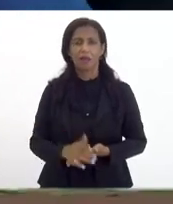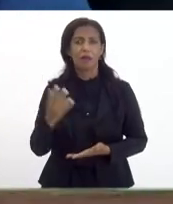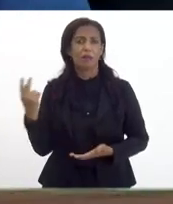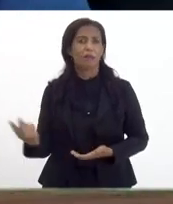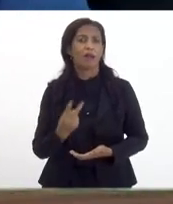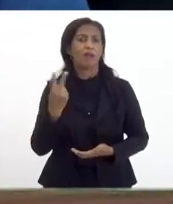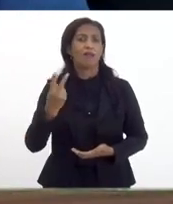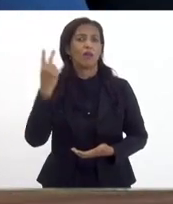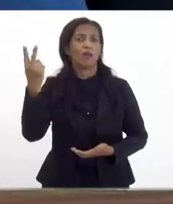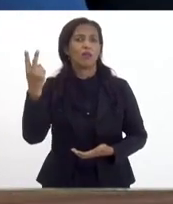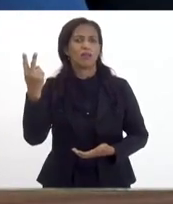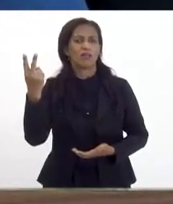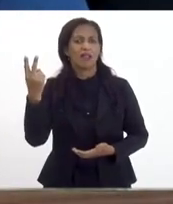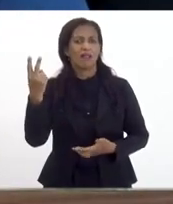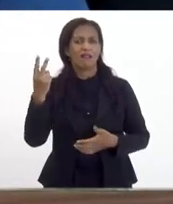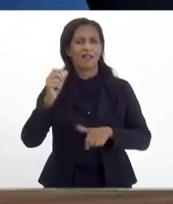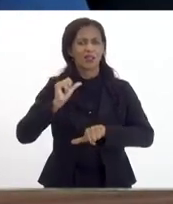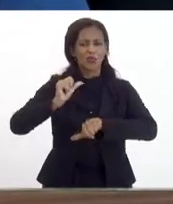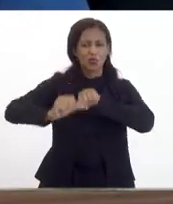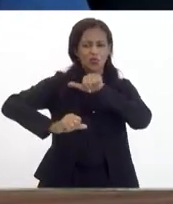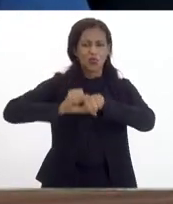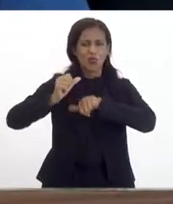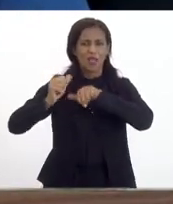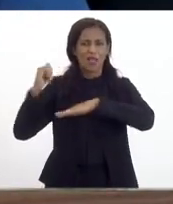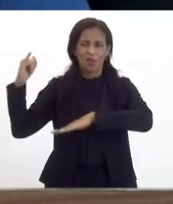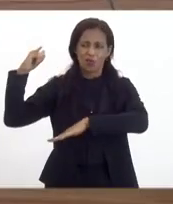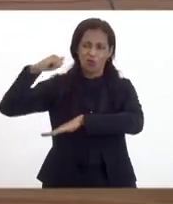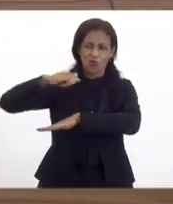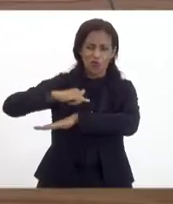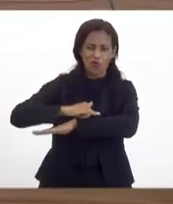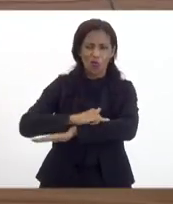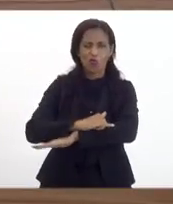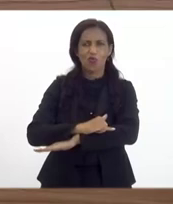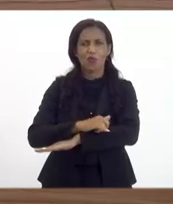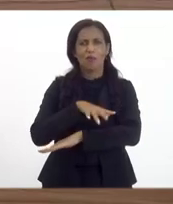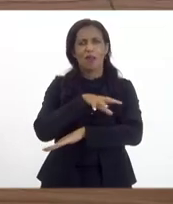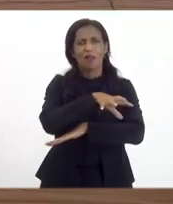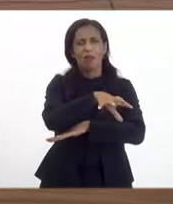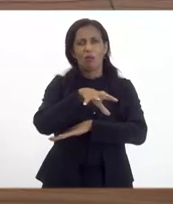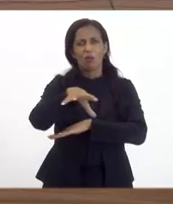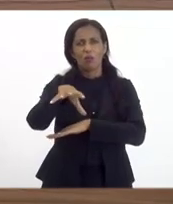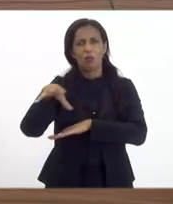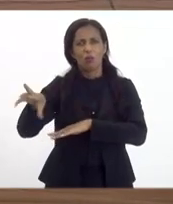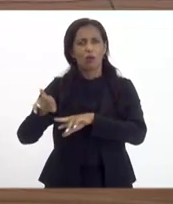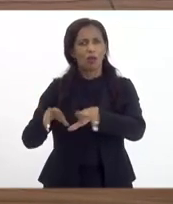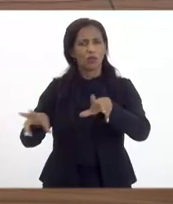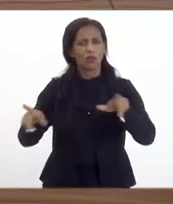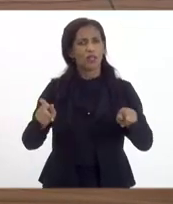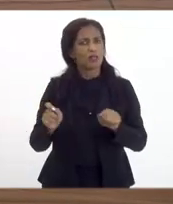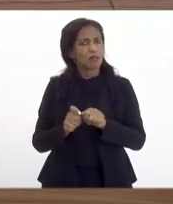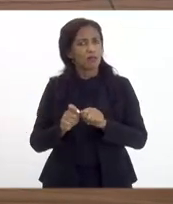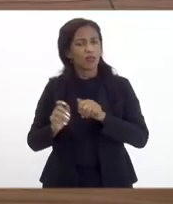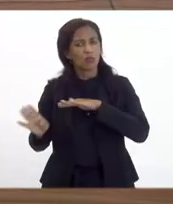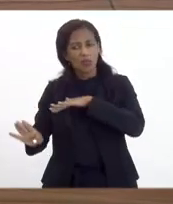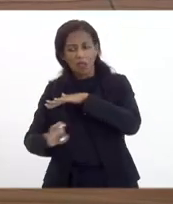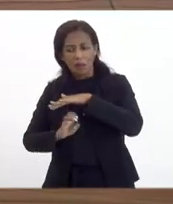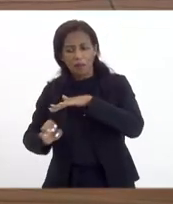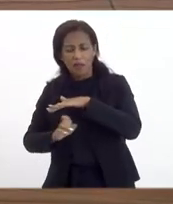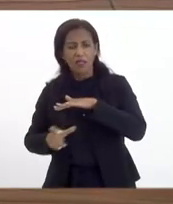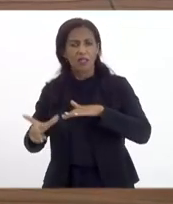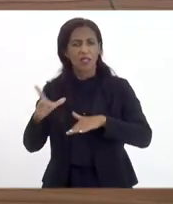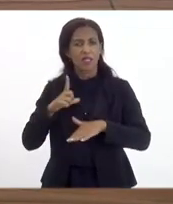valorizar a concessão eles transferiram os voos do Santos do Galeão isso faz com que por exemplo as empresas que tinham